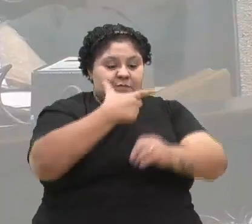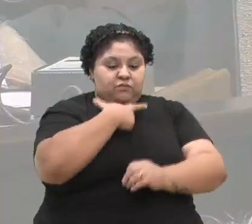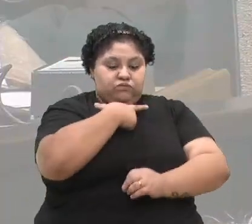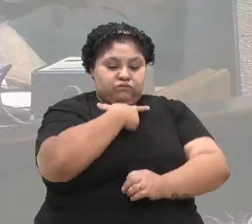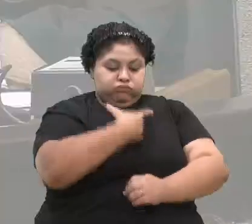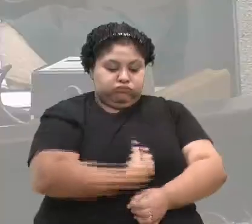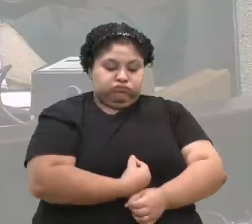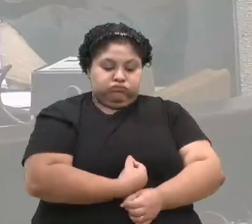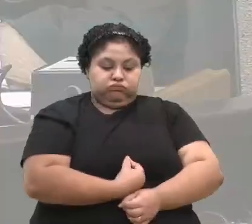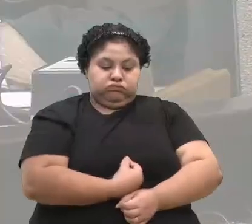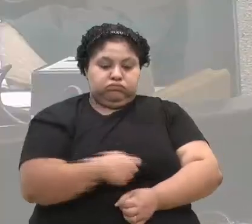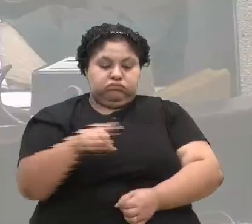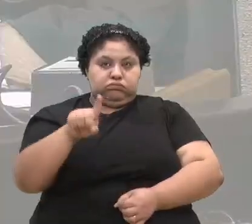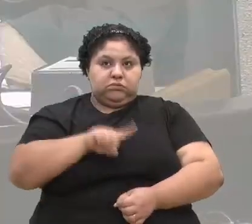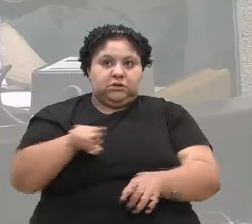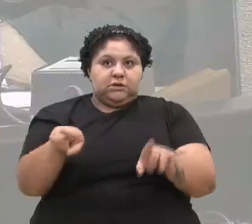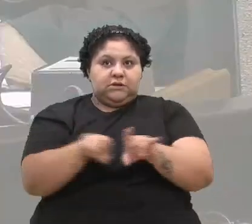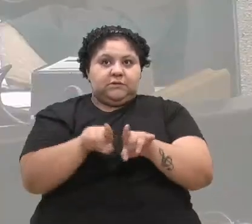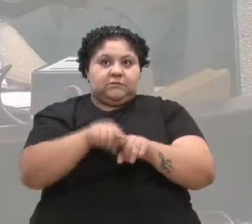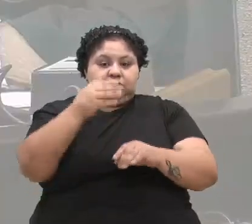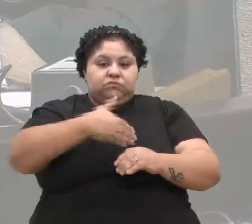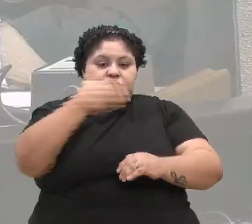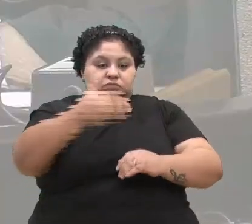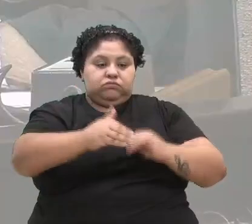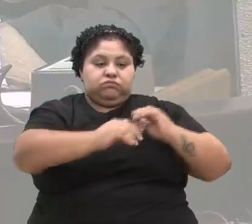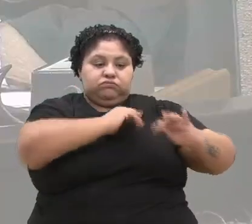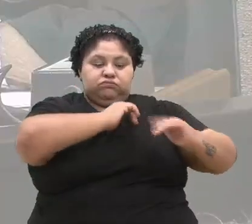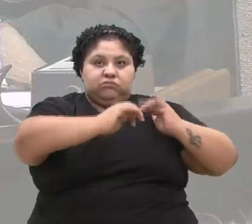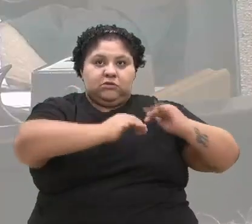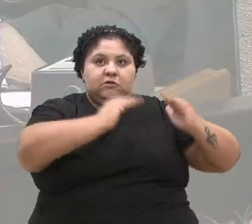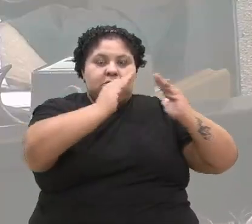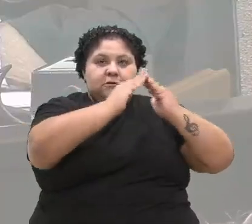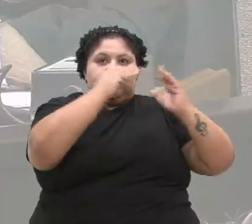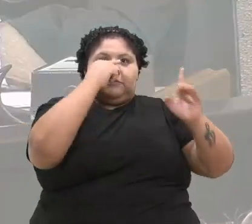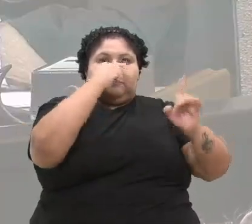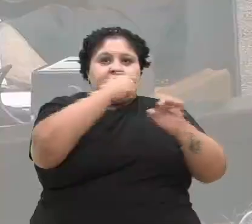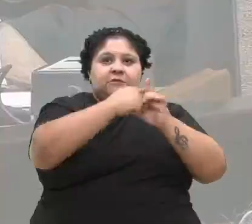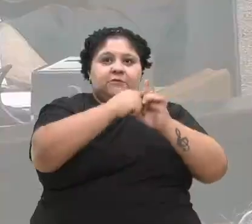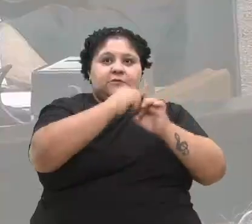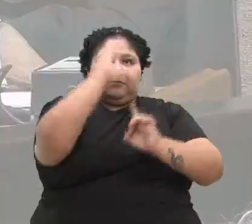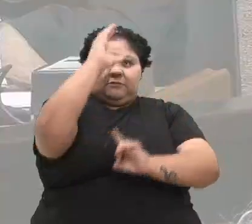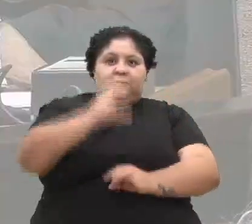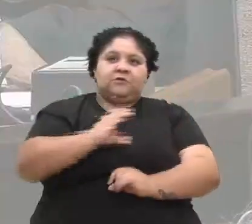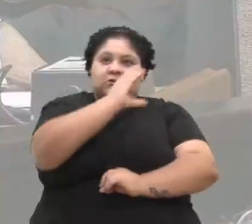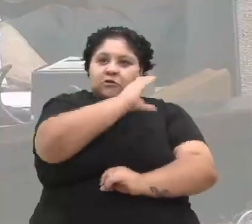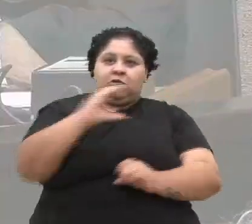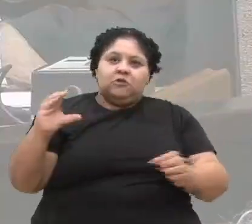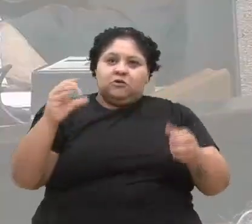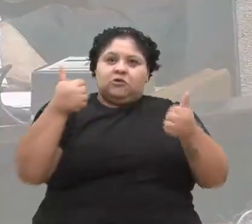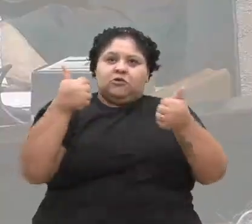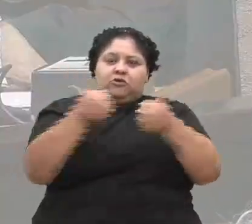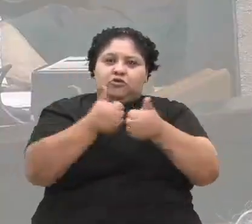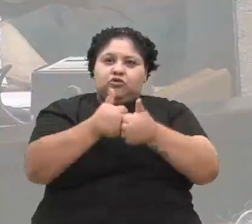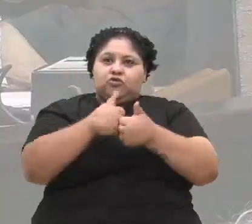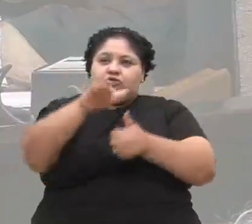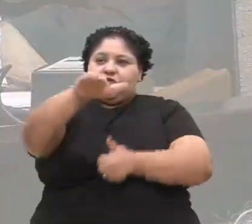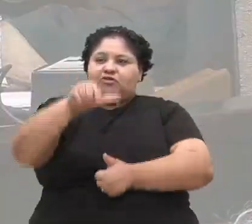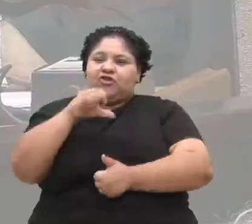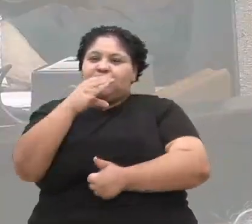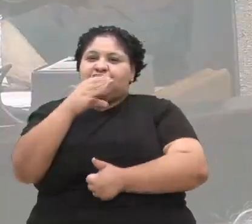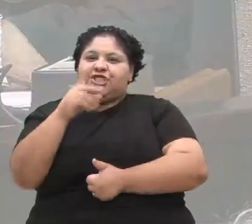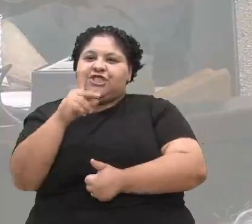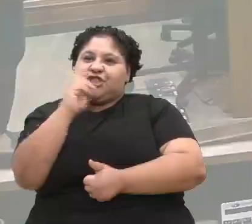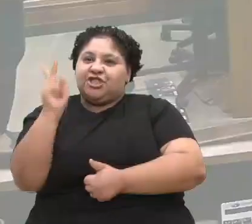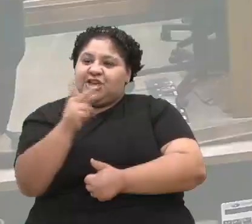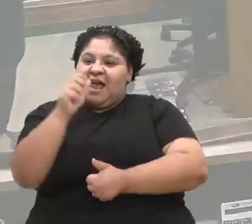frente também de muitos movimentos sociais, em especial da Igreja Católica, junto ao Xamá, que é o movimento para a terceira idade. Só a parte,